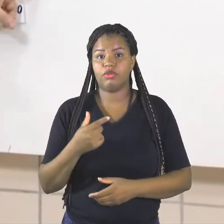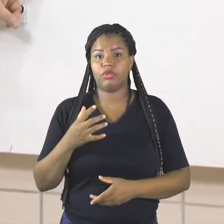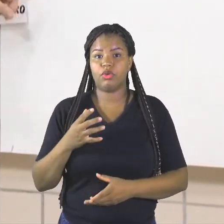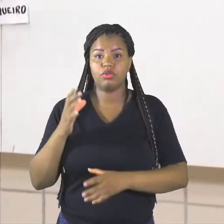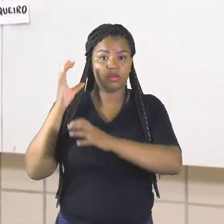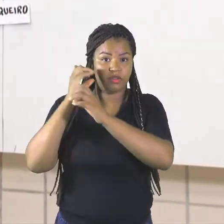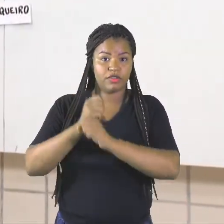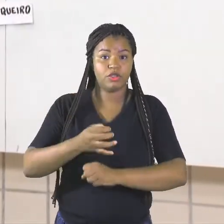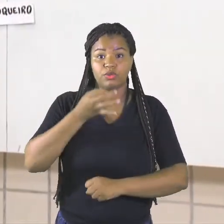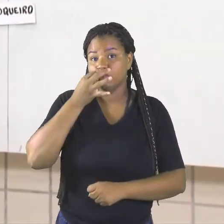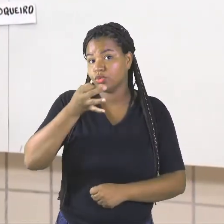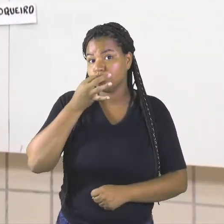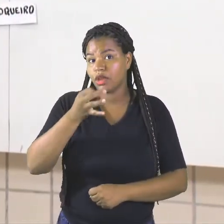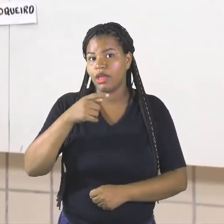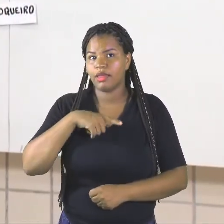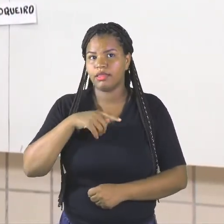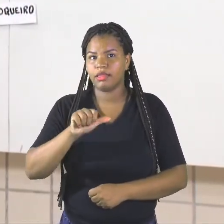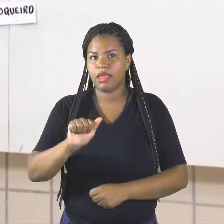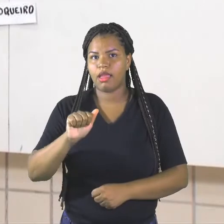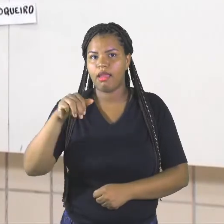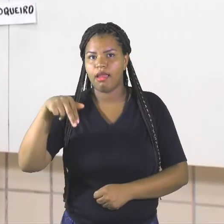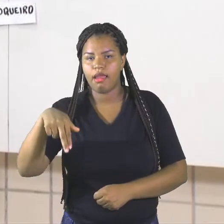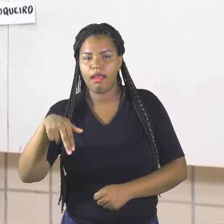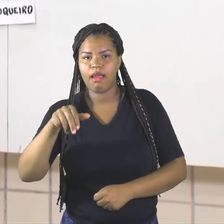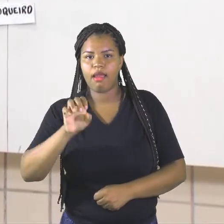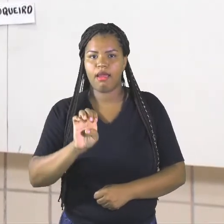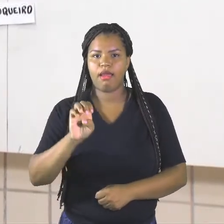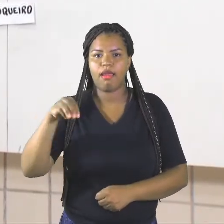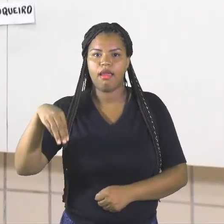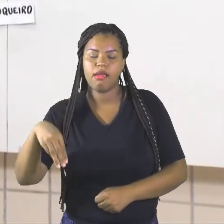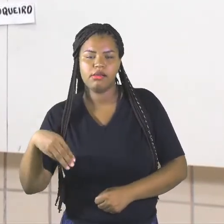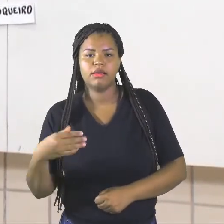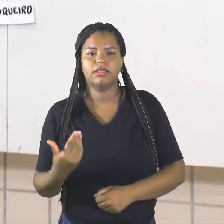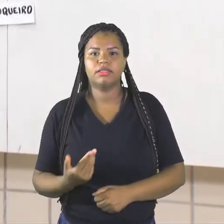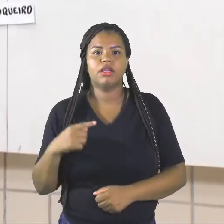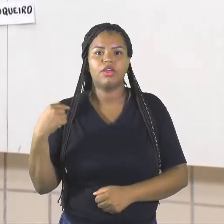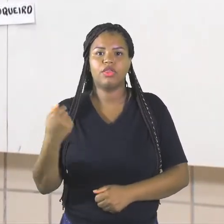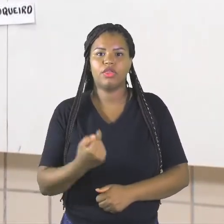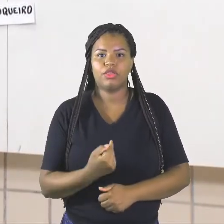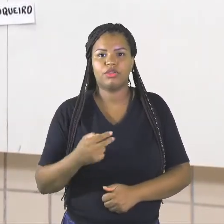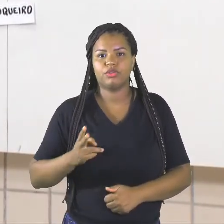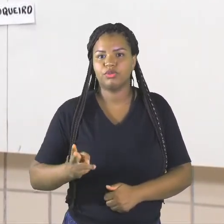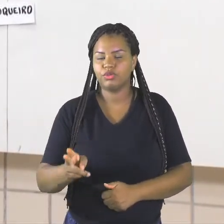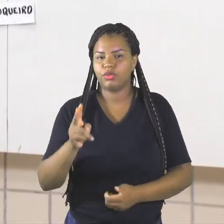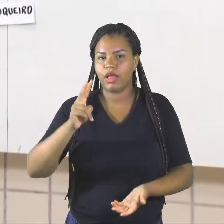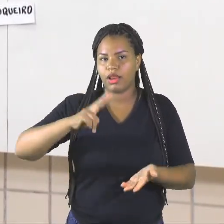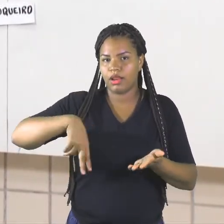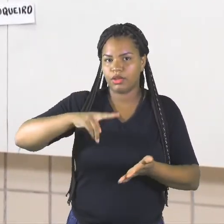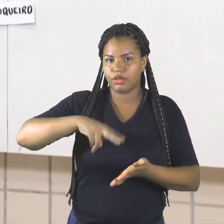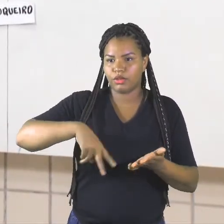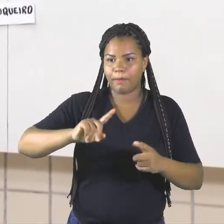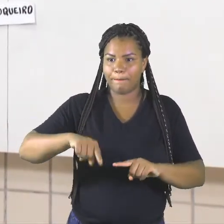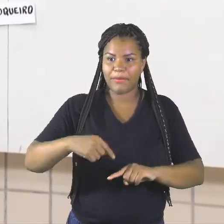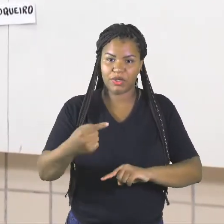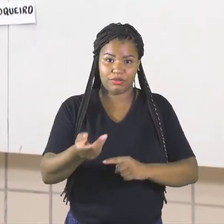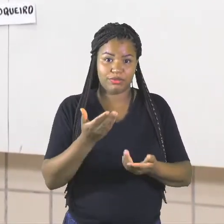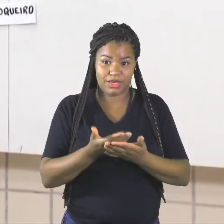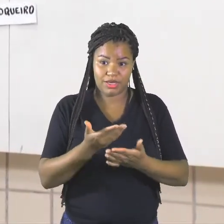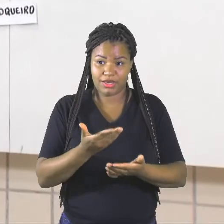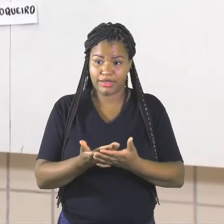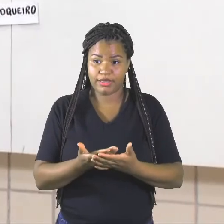sonzinho quando tem o AN, o REM. E nós vamos continuar a nossa aventura na próxima aula.